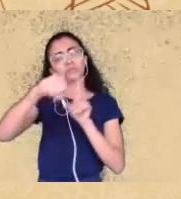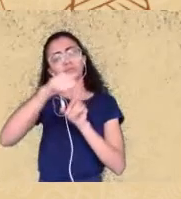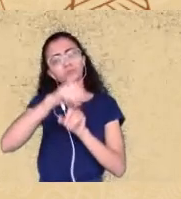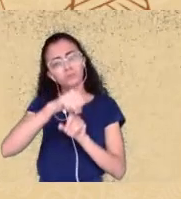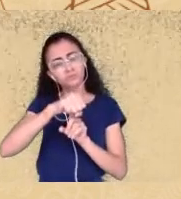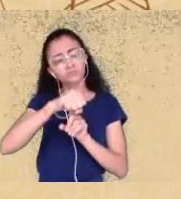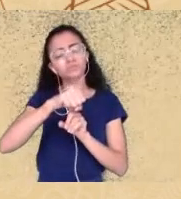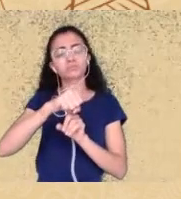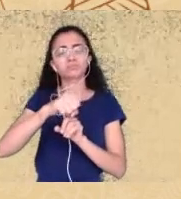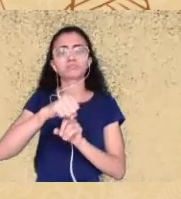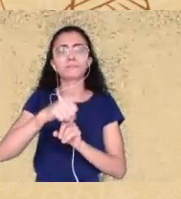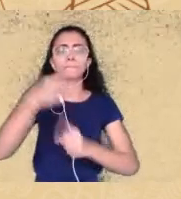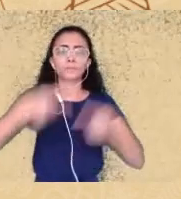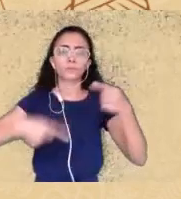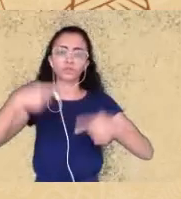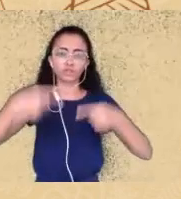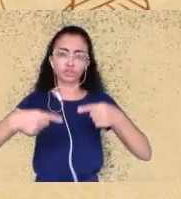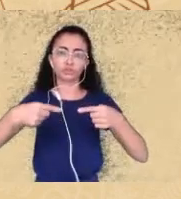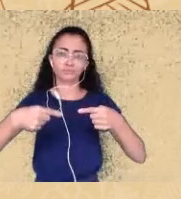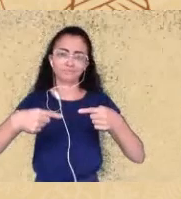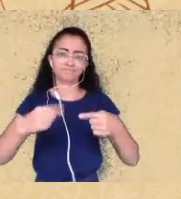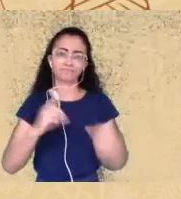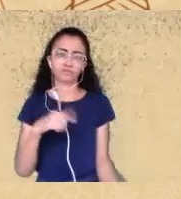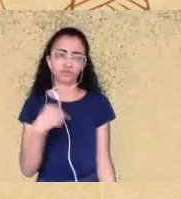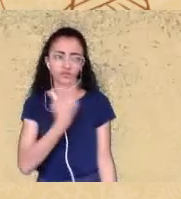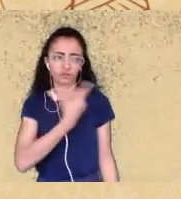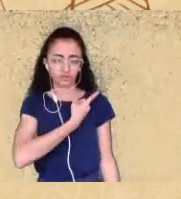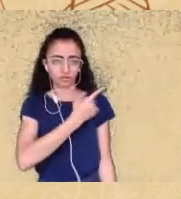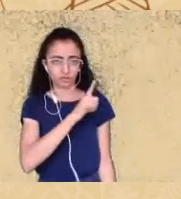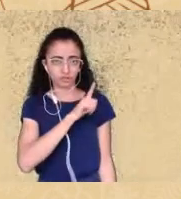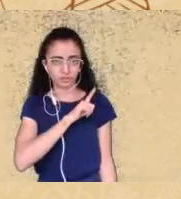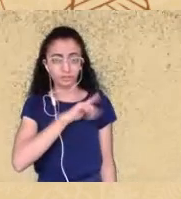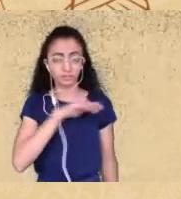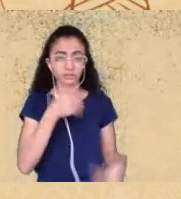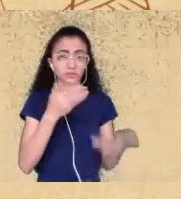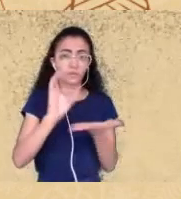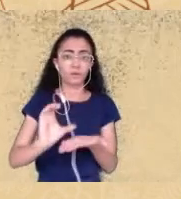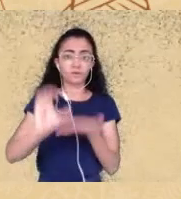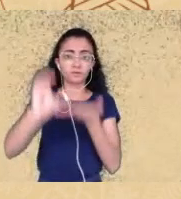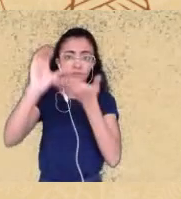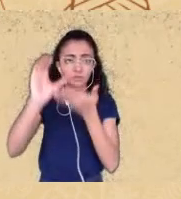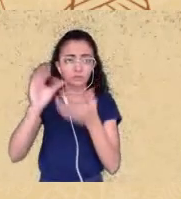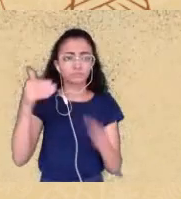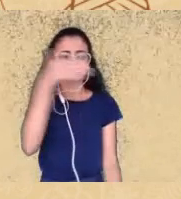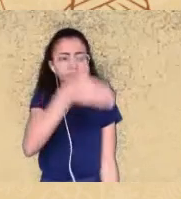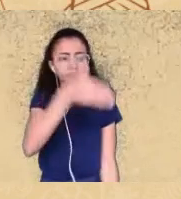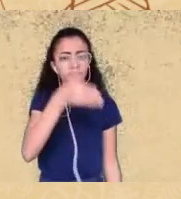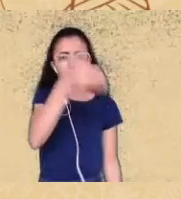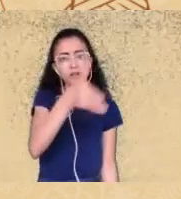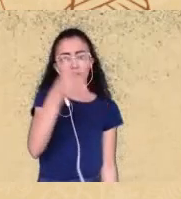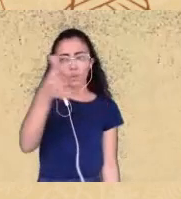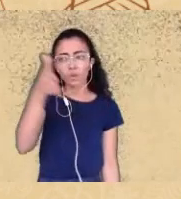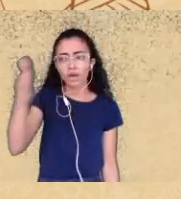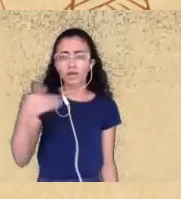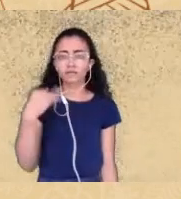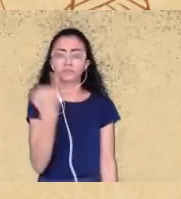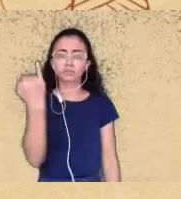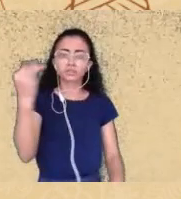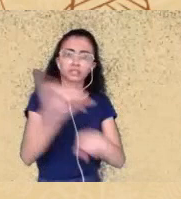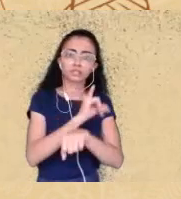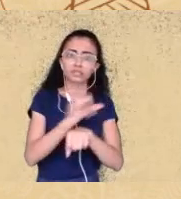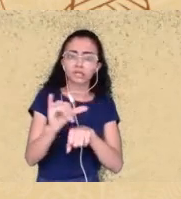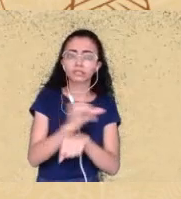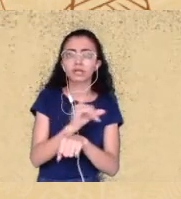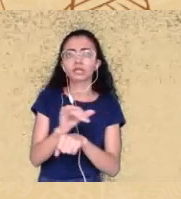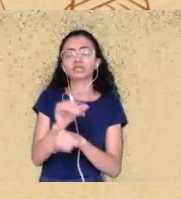temos né então o Conselho Federal está tem assento em lugares importantes estratégicos de defesa dos direitos humanos de